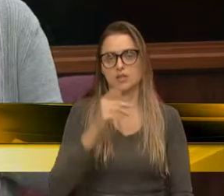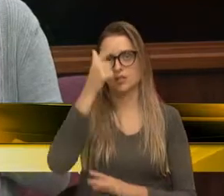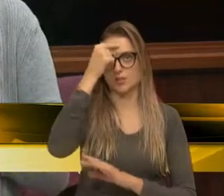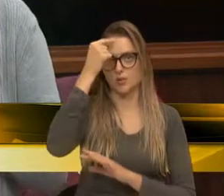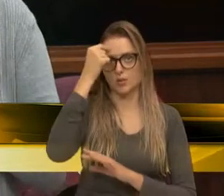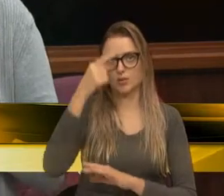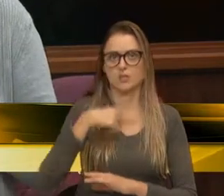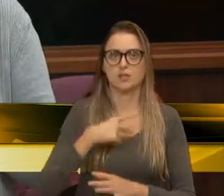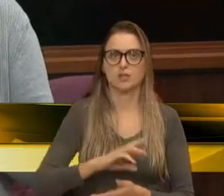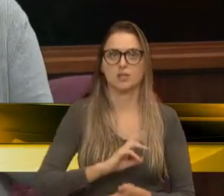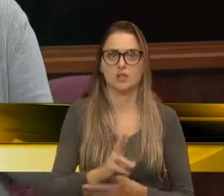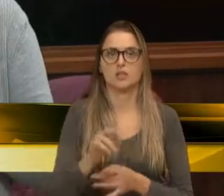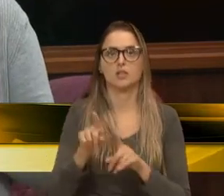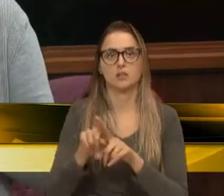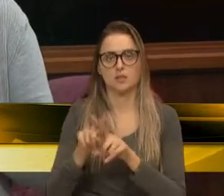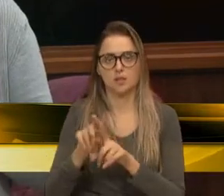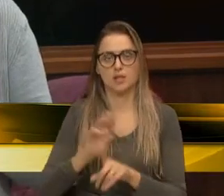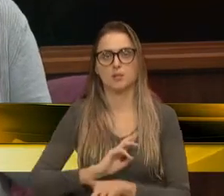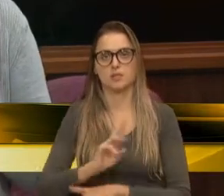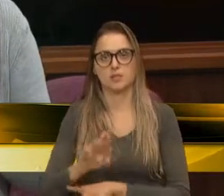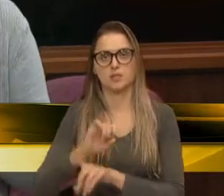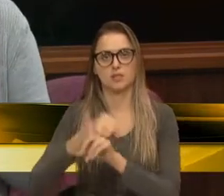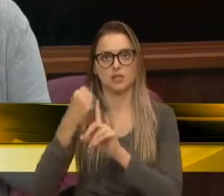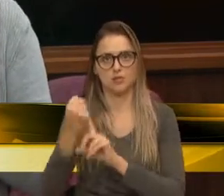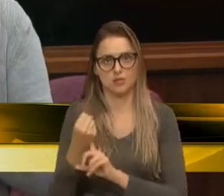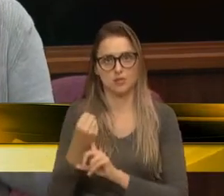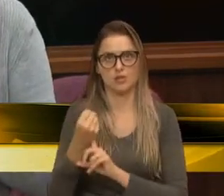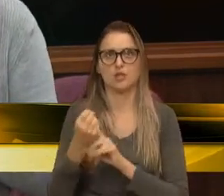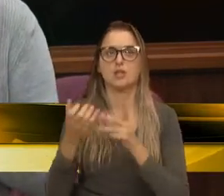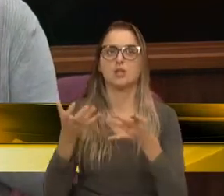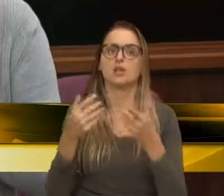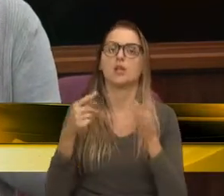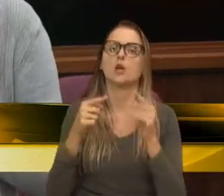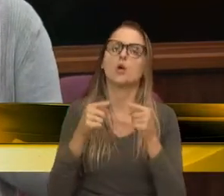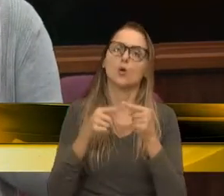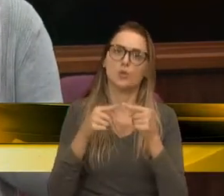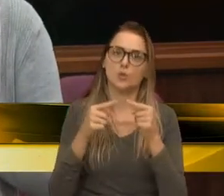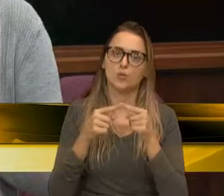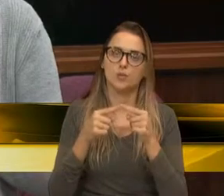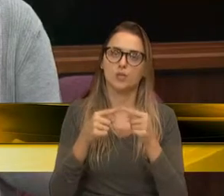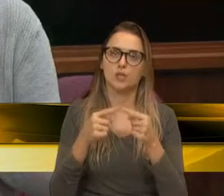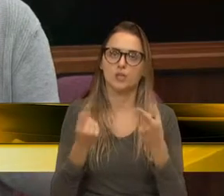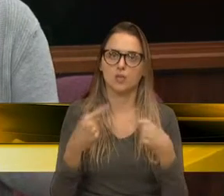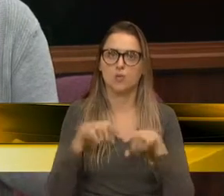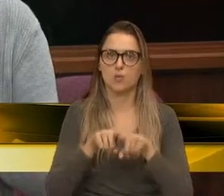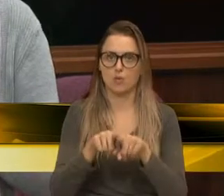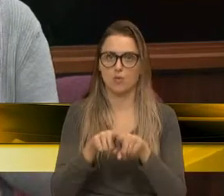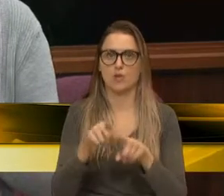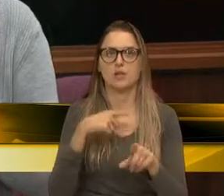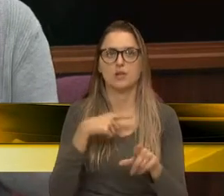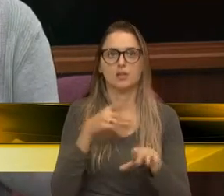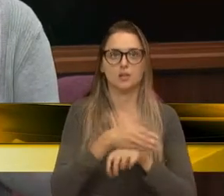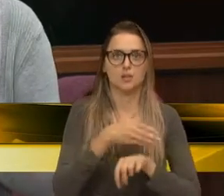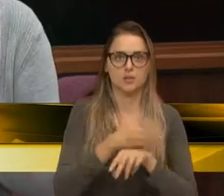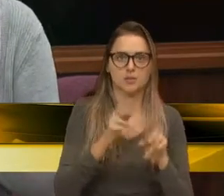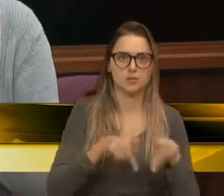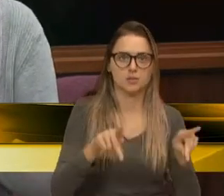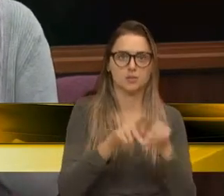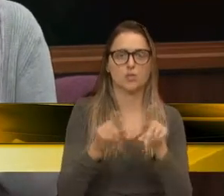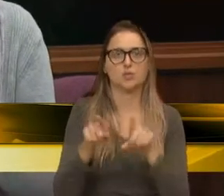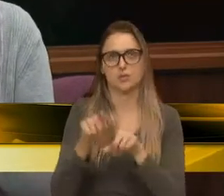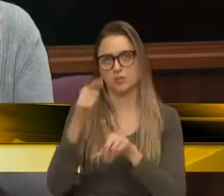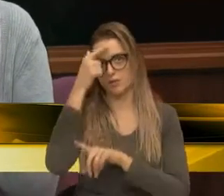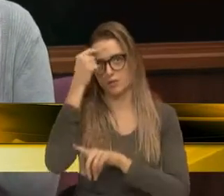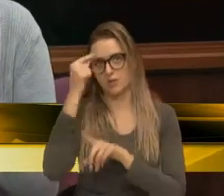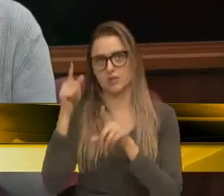ao número de representantes da sociedade civil, que seja relacionada ao convênio. Então, para ter a participação tanto da população quanto da academia